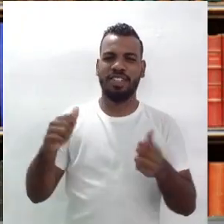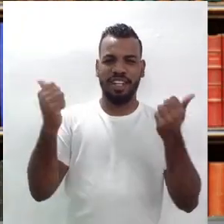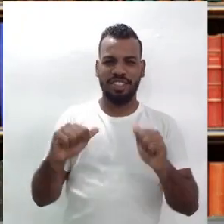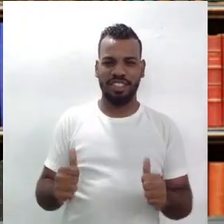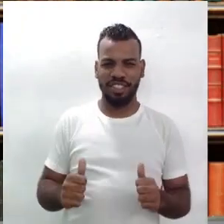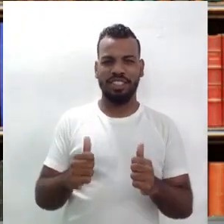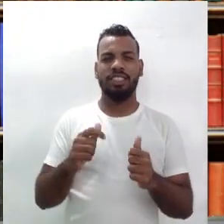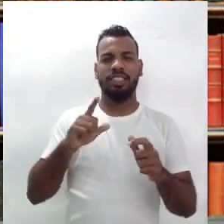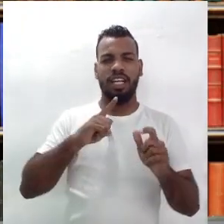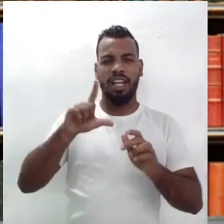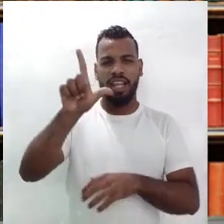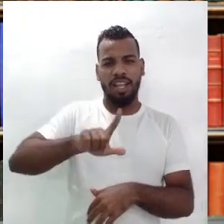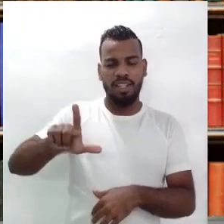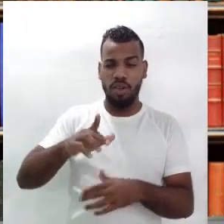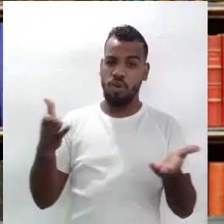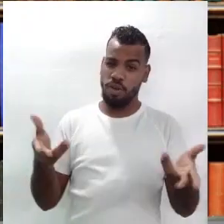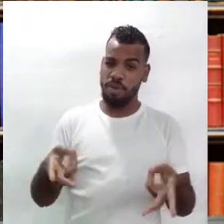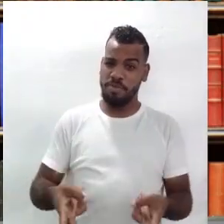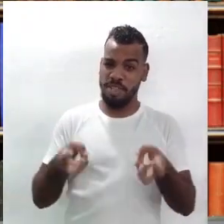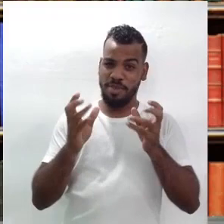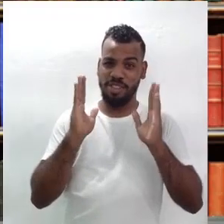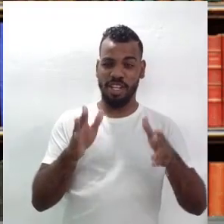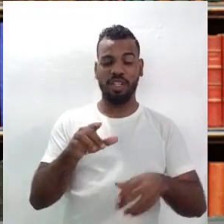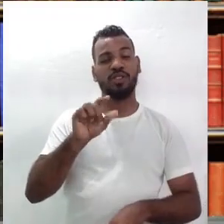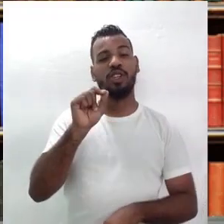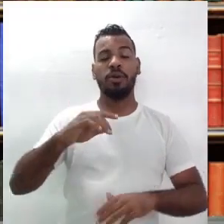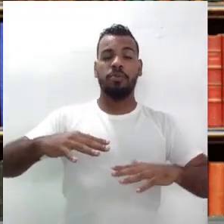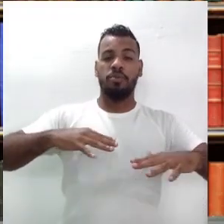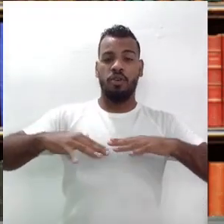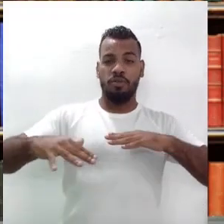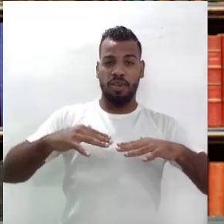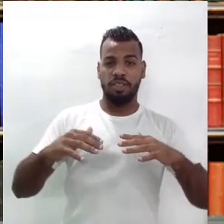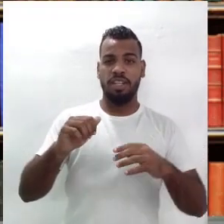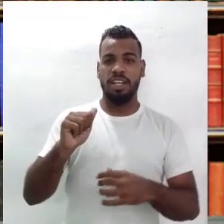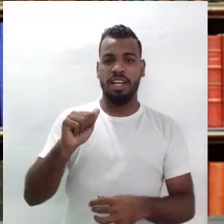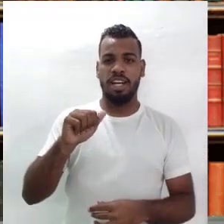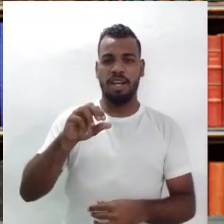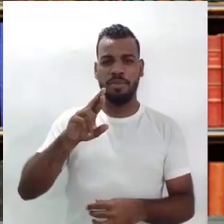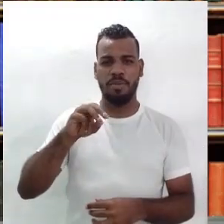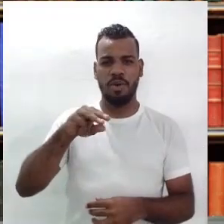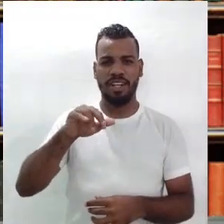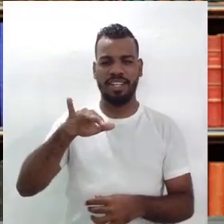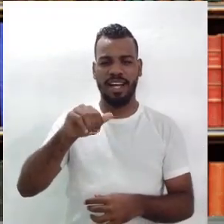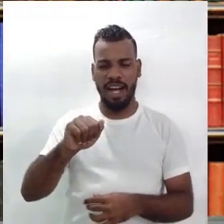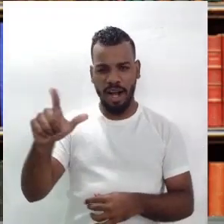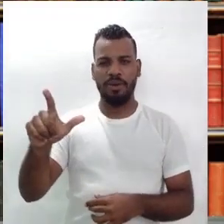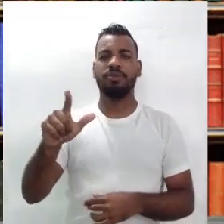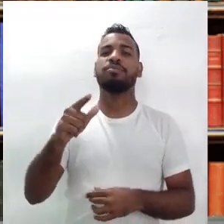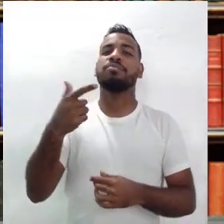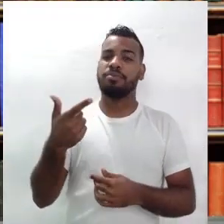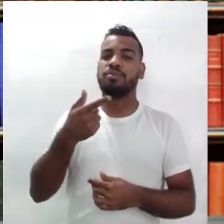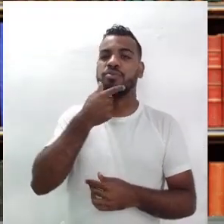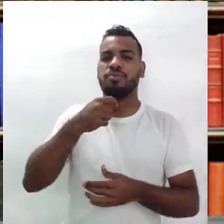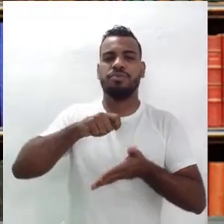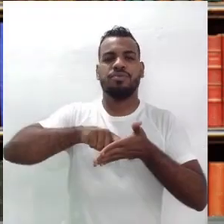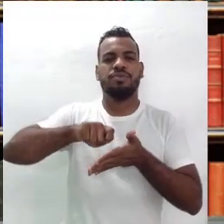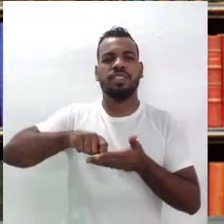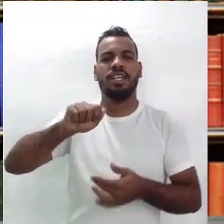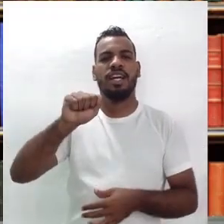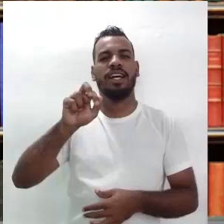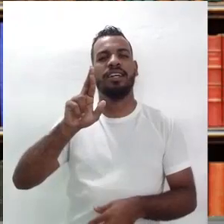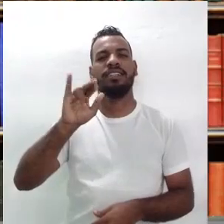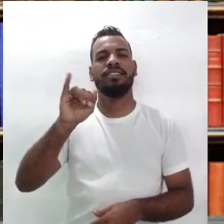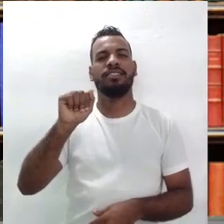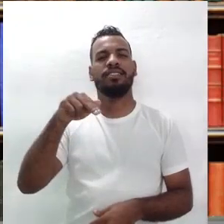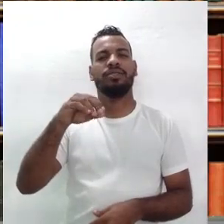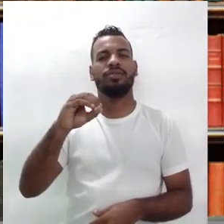E hoje, já dá para perceber, será sobre o movimento armorial e Ariano Suassuna. E, para brilhantar,